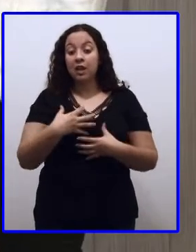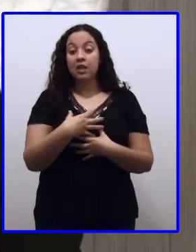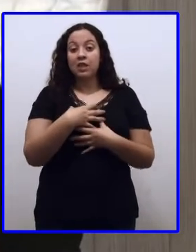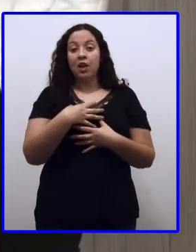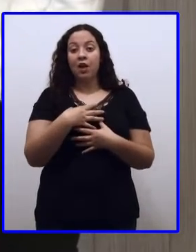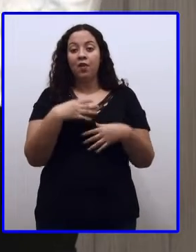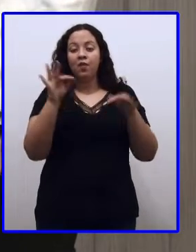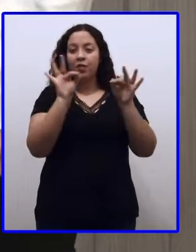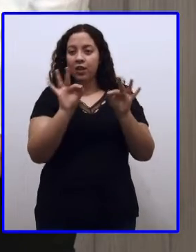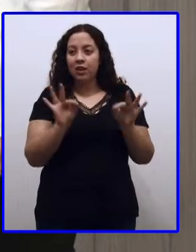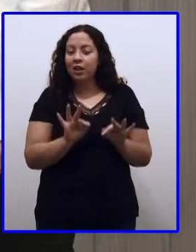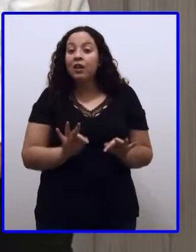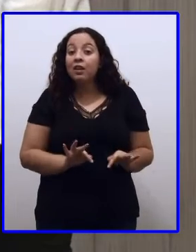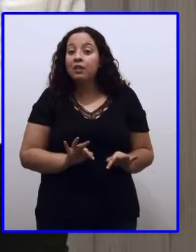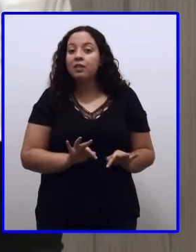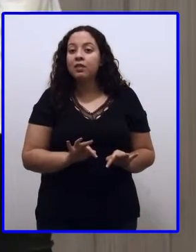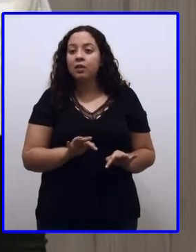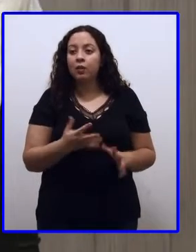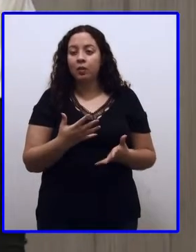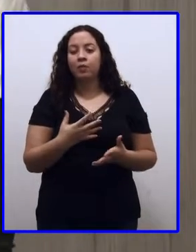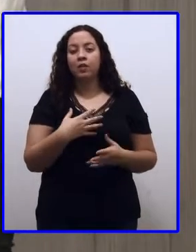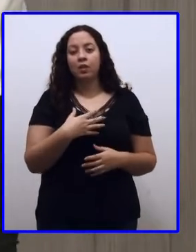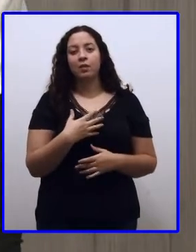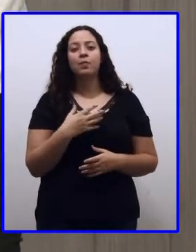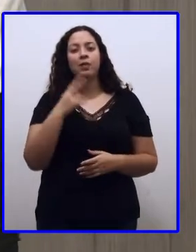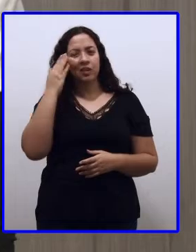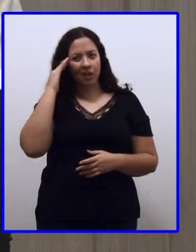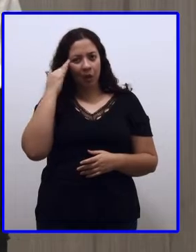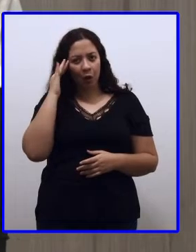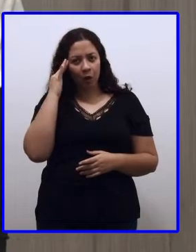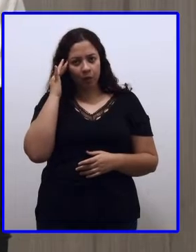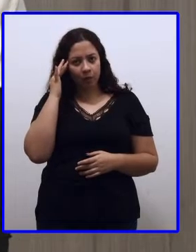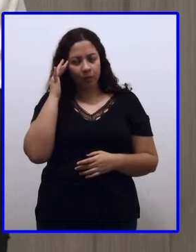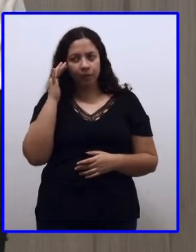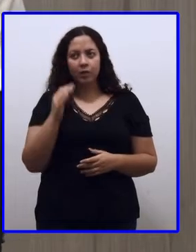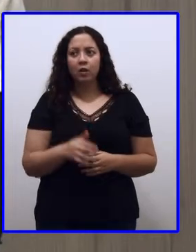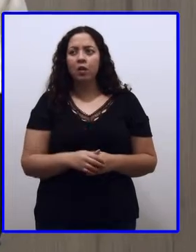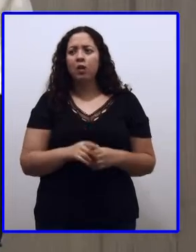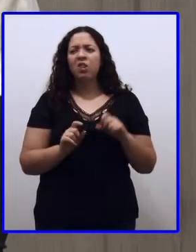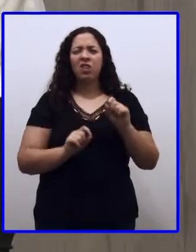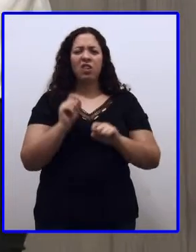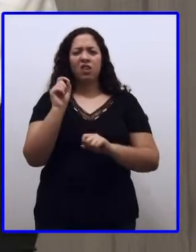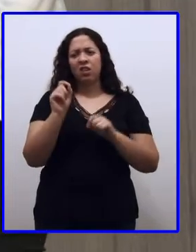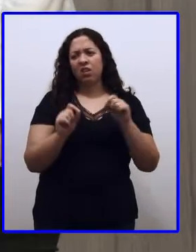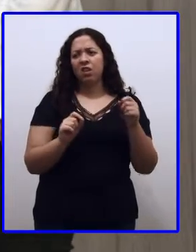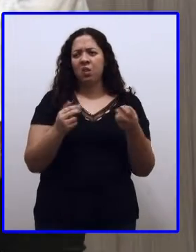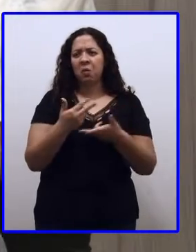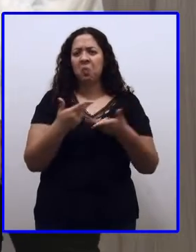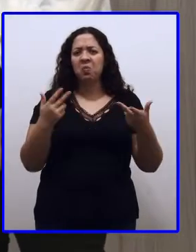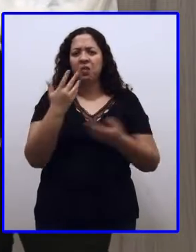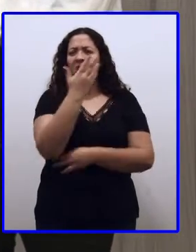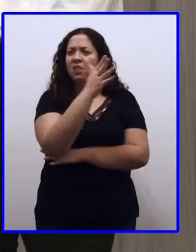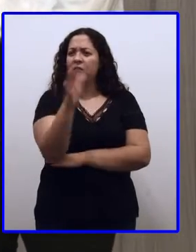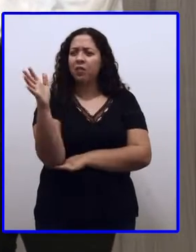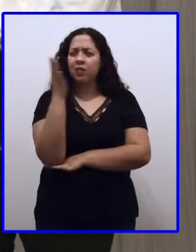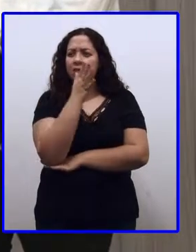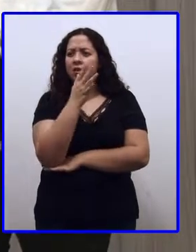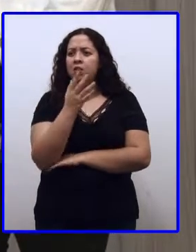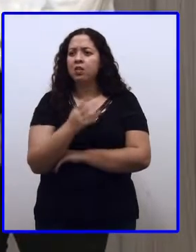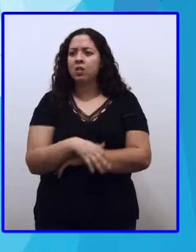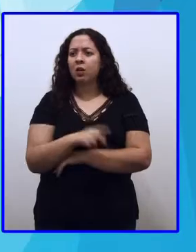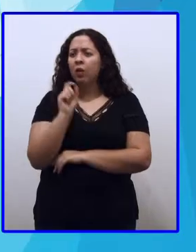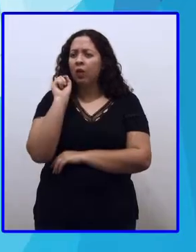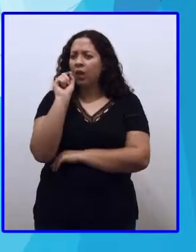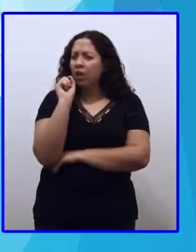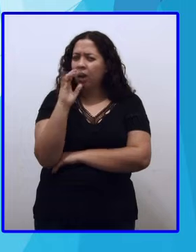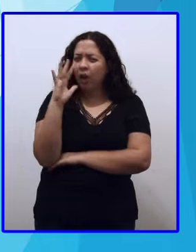feliz. Por isso que é um estado, certo? E fenômeno da natureza. Fenômeno da natureza. E aí, para o